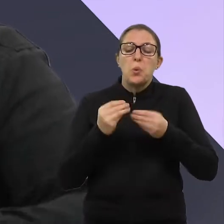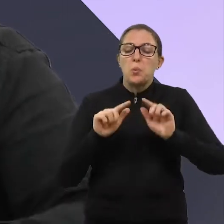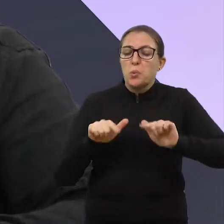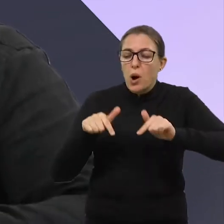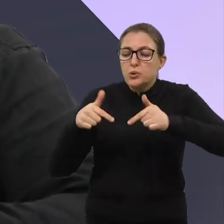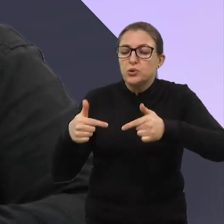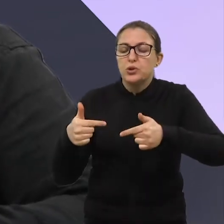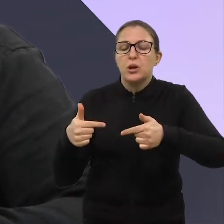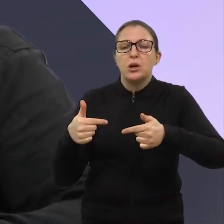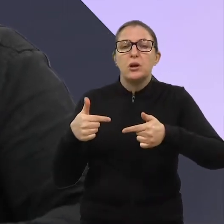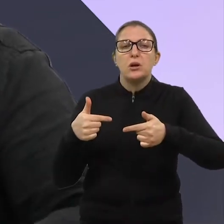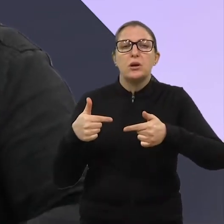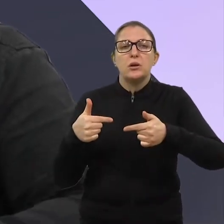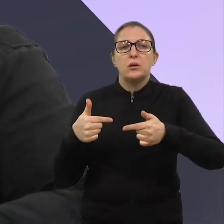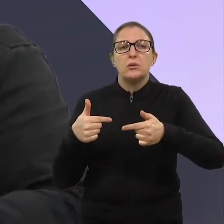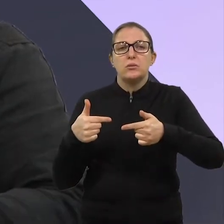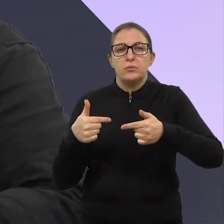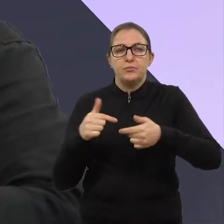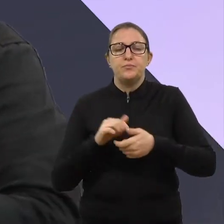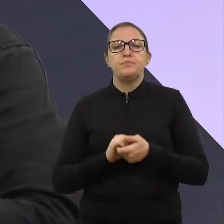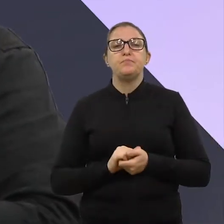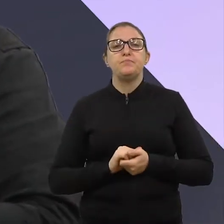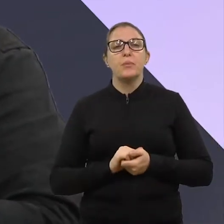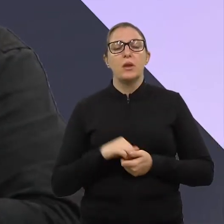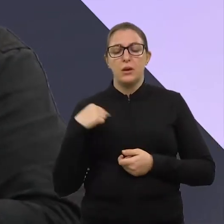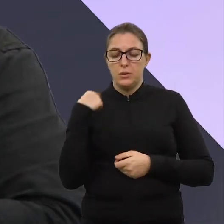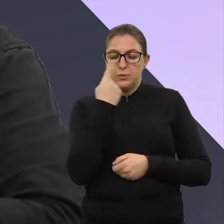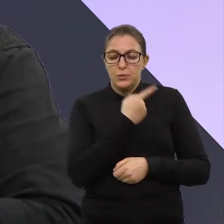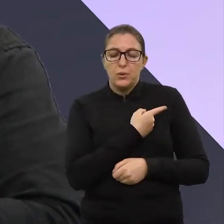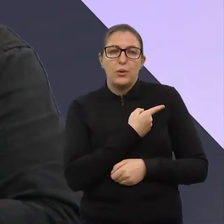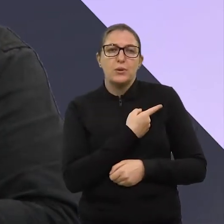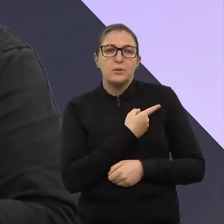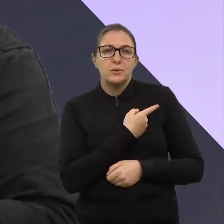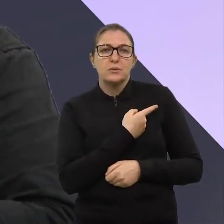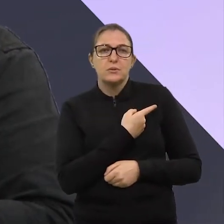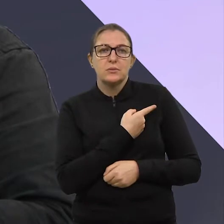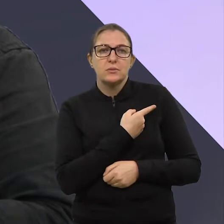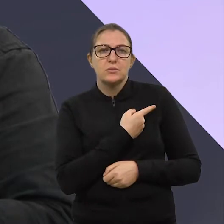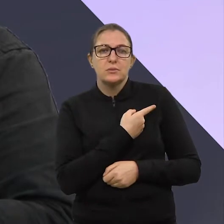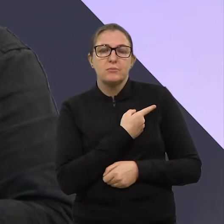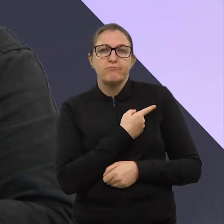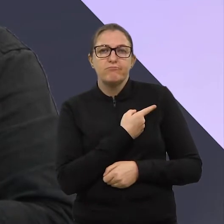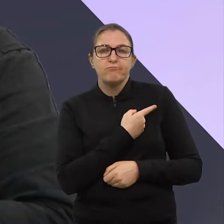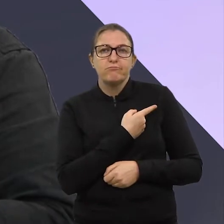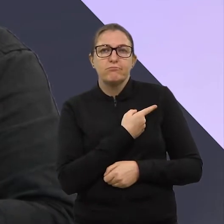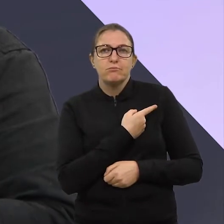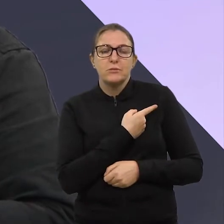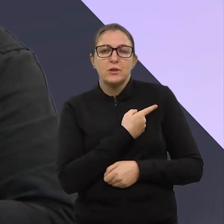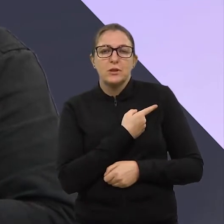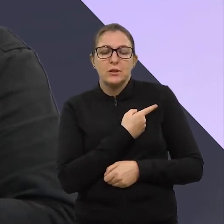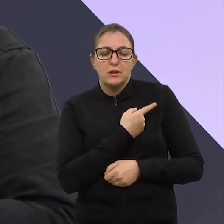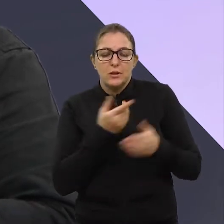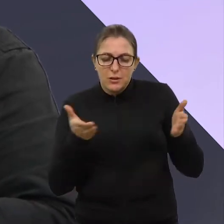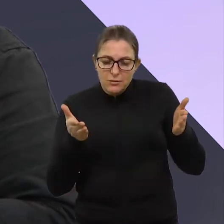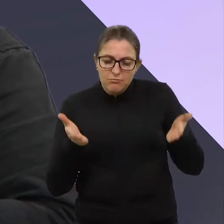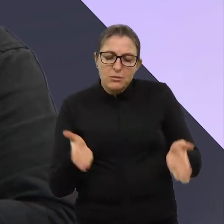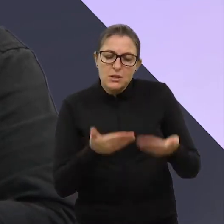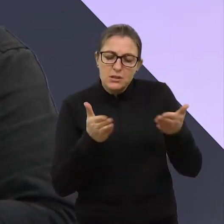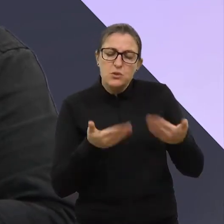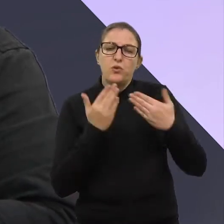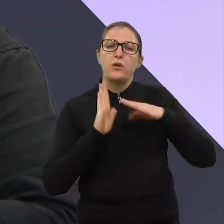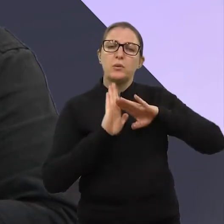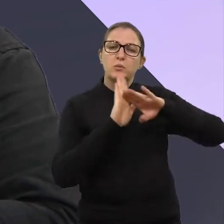agir, né? Em relação a praticamente tudo, né? E nós temos certeza que somos uma força, né? Um equilíbrio, estamos